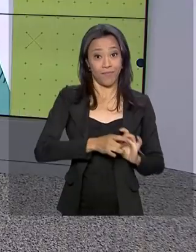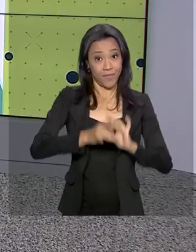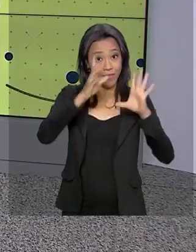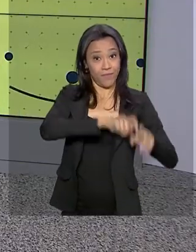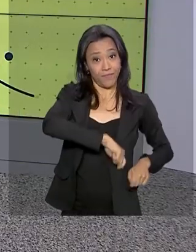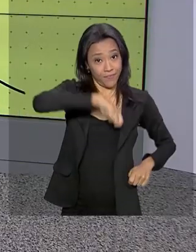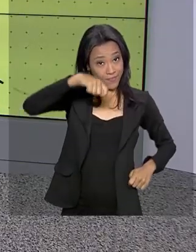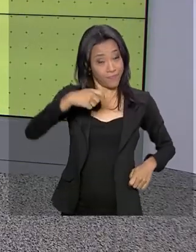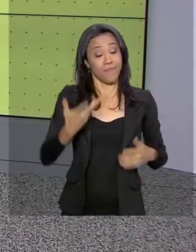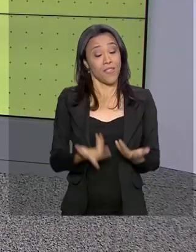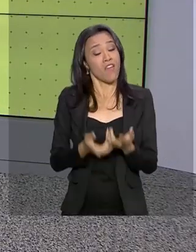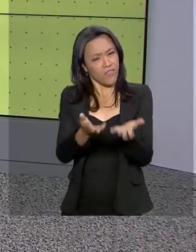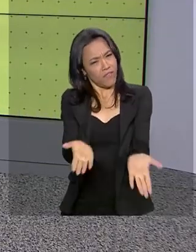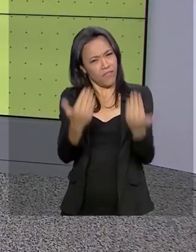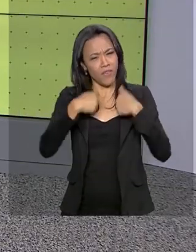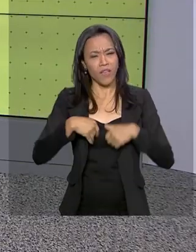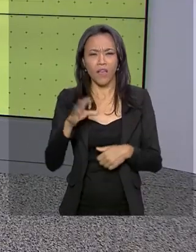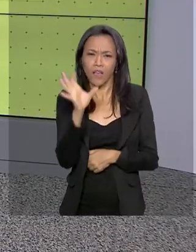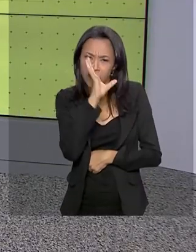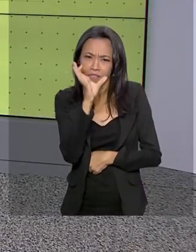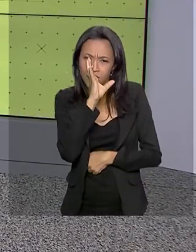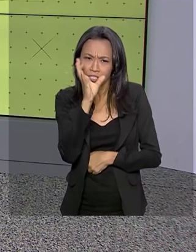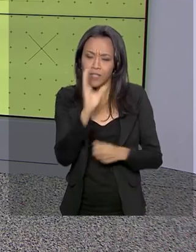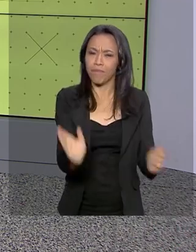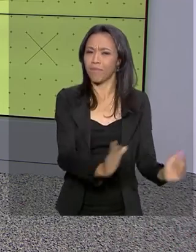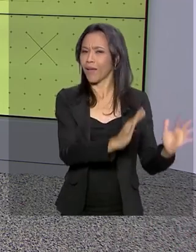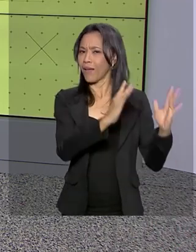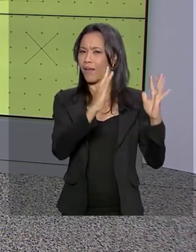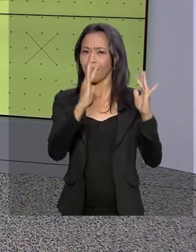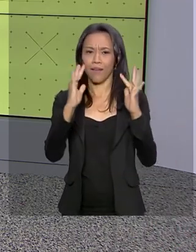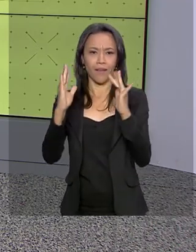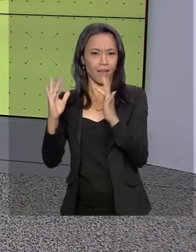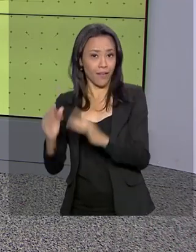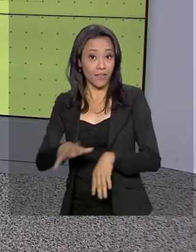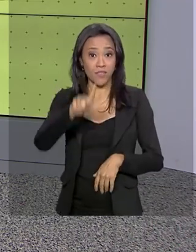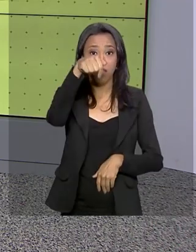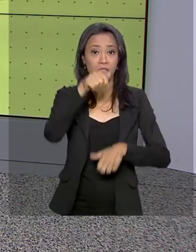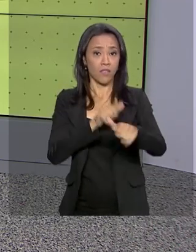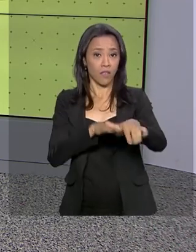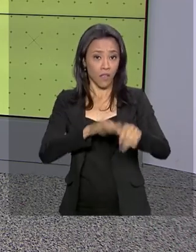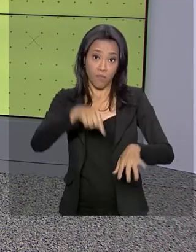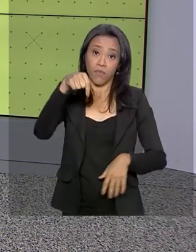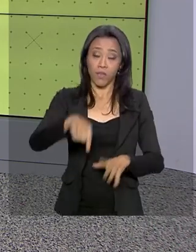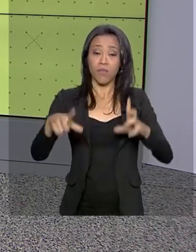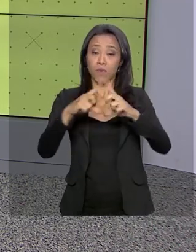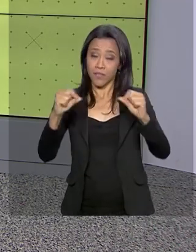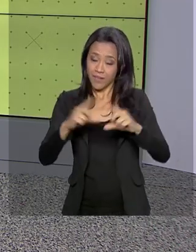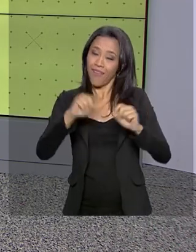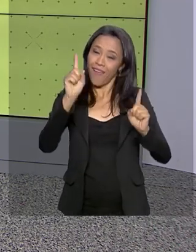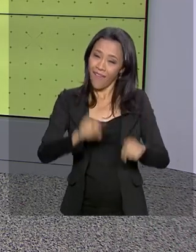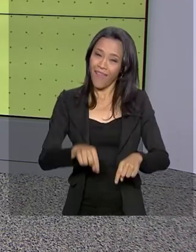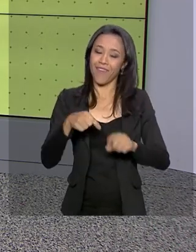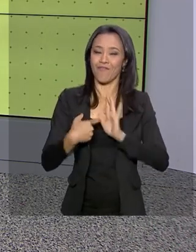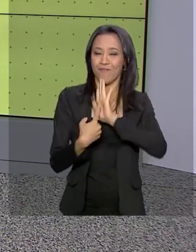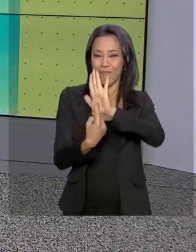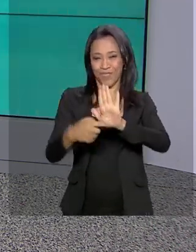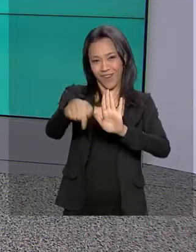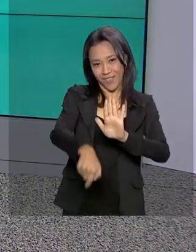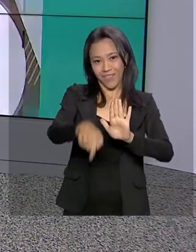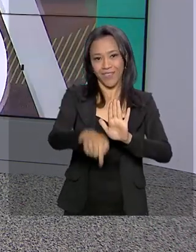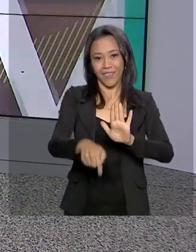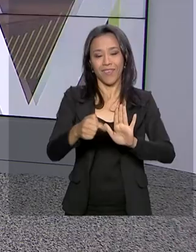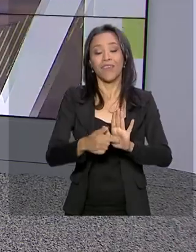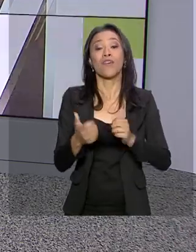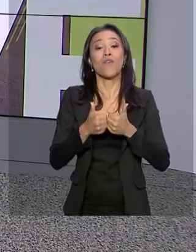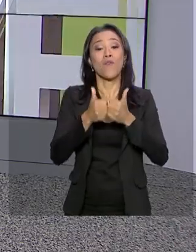é o nosso convidado para acompanhar toda a transmissão dos desfiles do 7 de setembro aqui em Brasília. É ao vivo, aqui na TV Brasil,